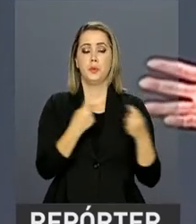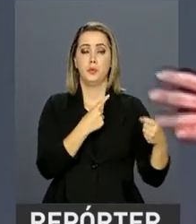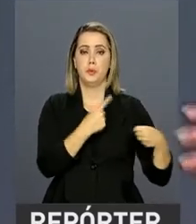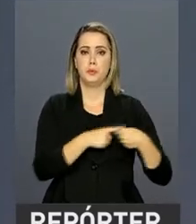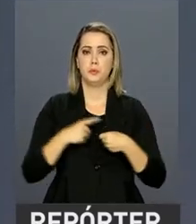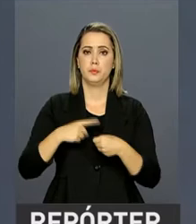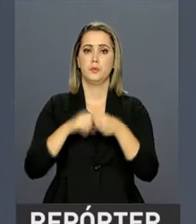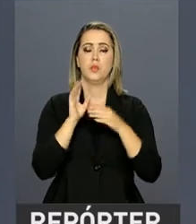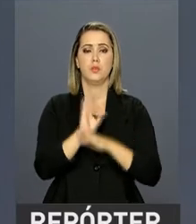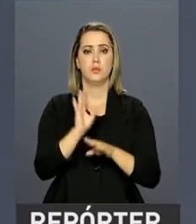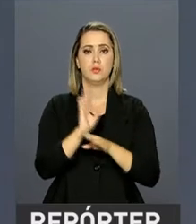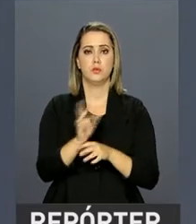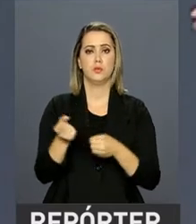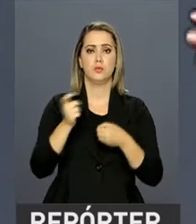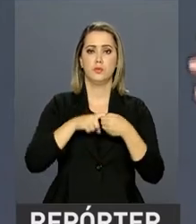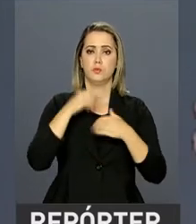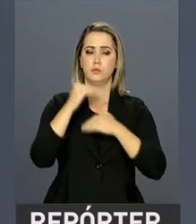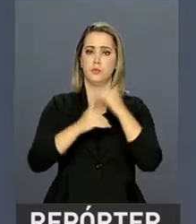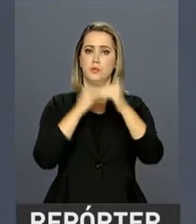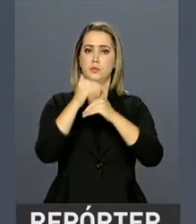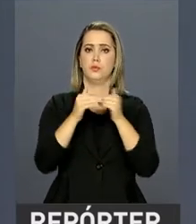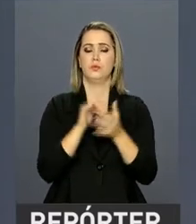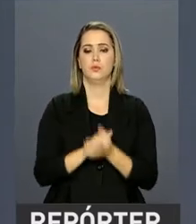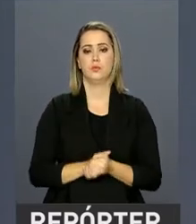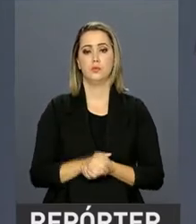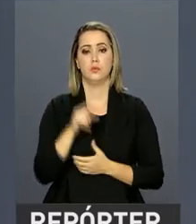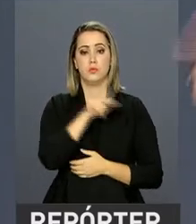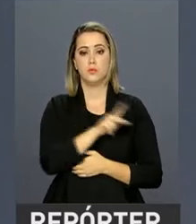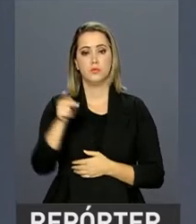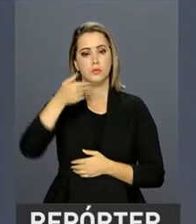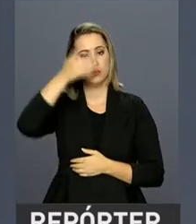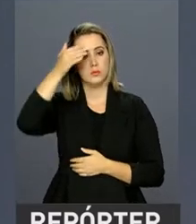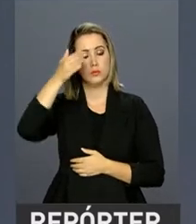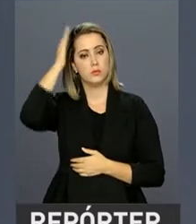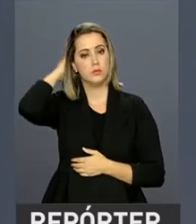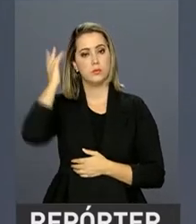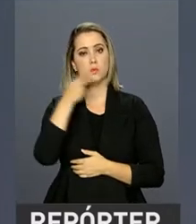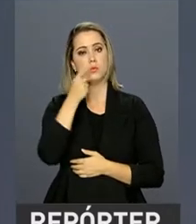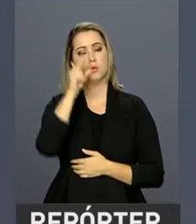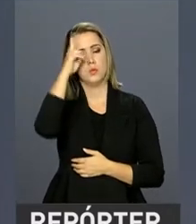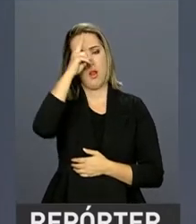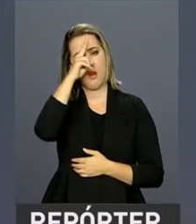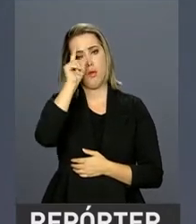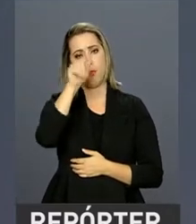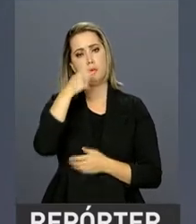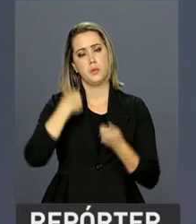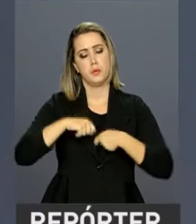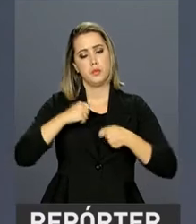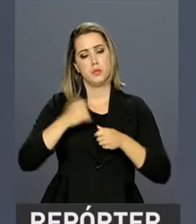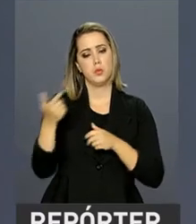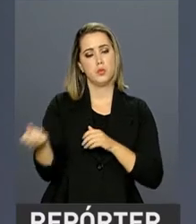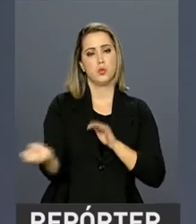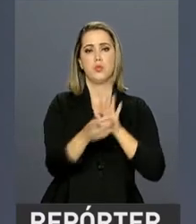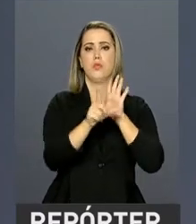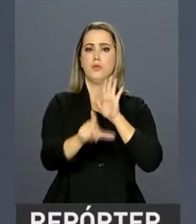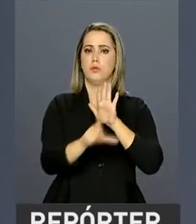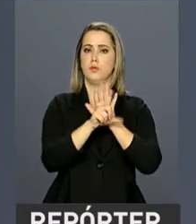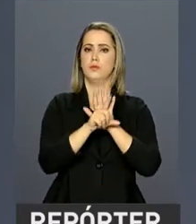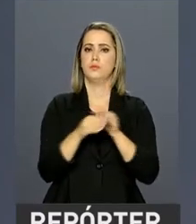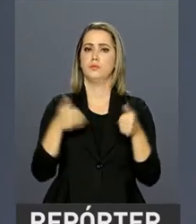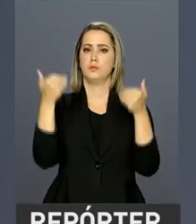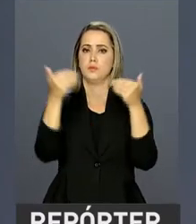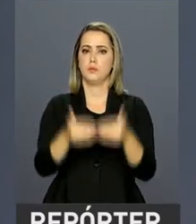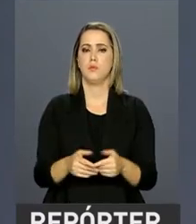contribuem com a retomada do crescimento. O presidente lembrou que o país precisa enfrentar outras reformas que terão